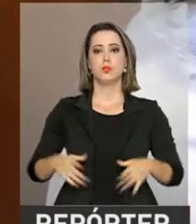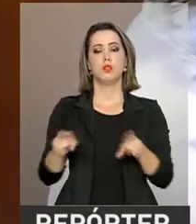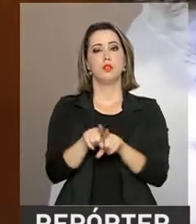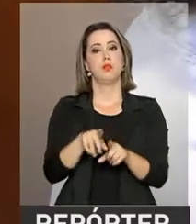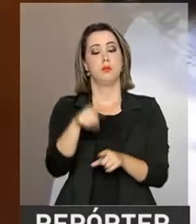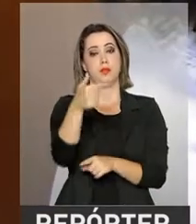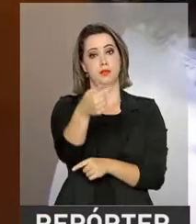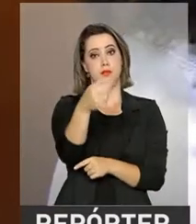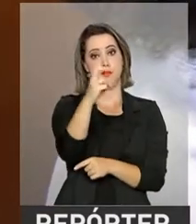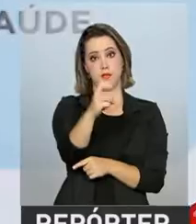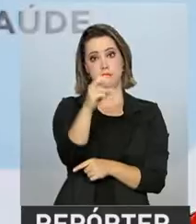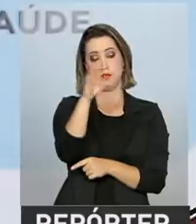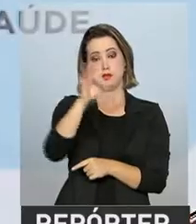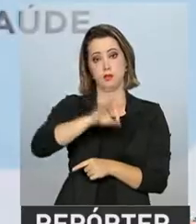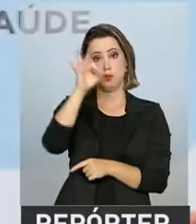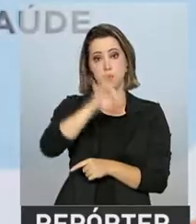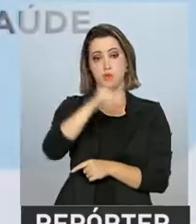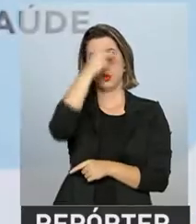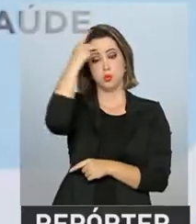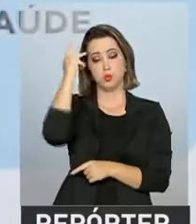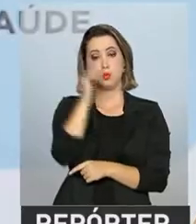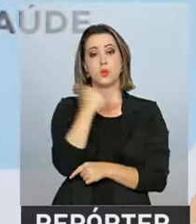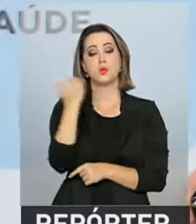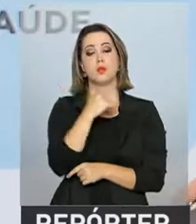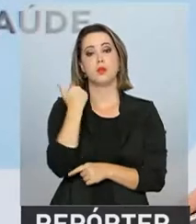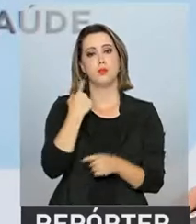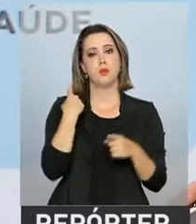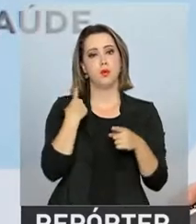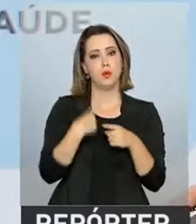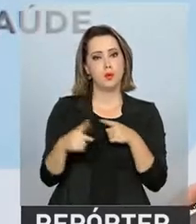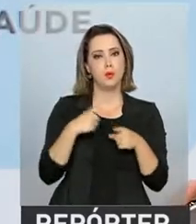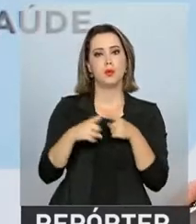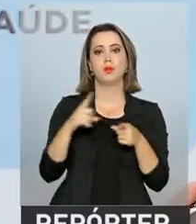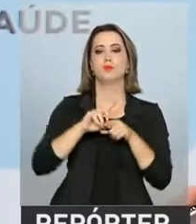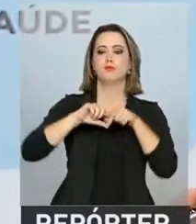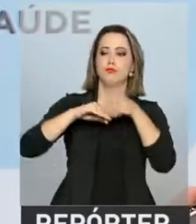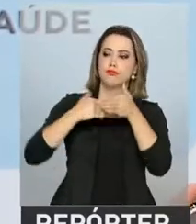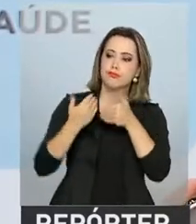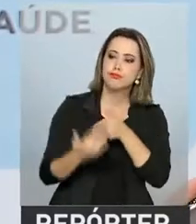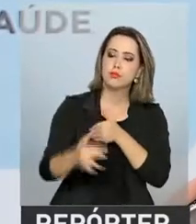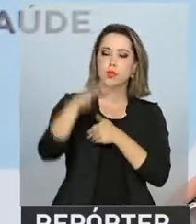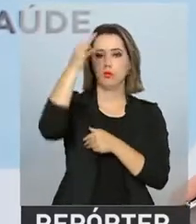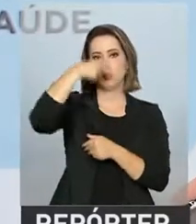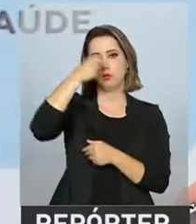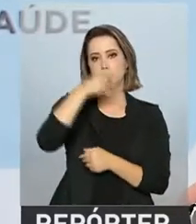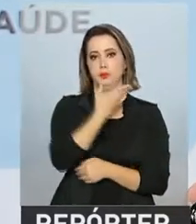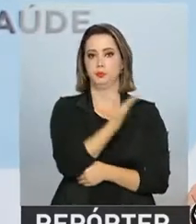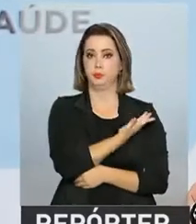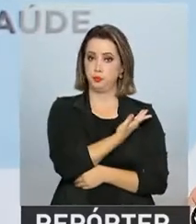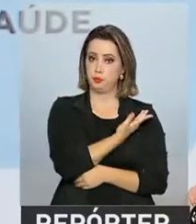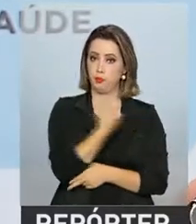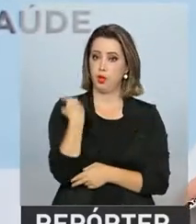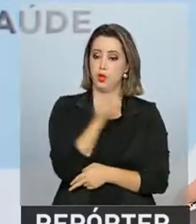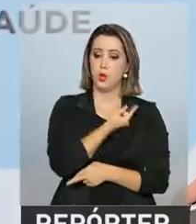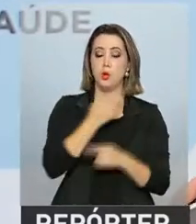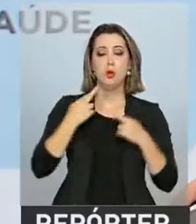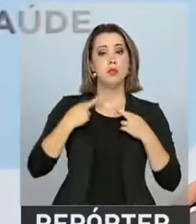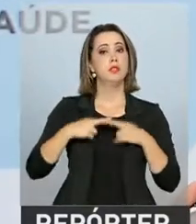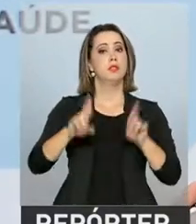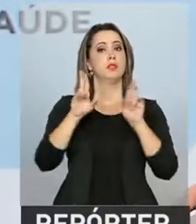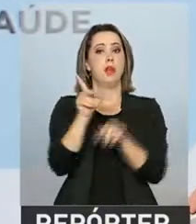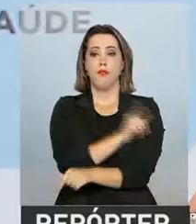por complicações da doença. Nós esperamos que com a cobertura rápida da população, nós